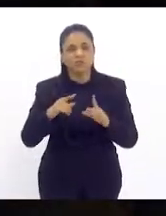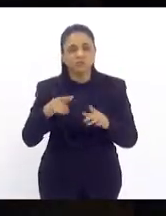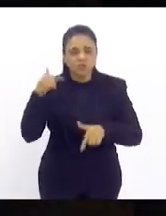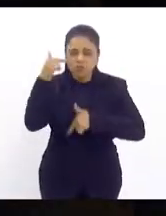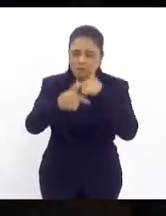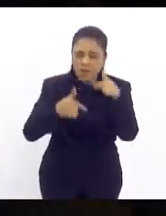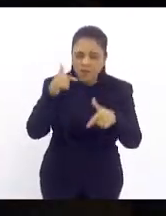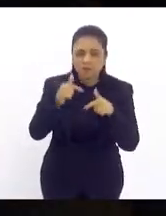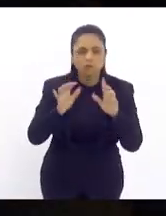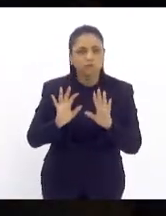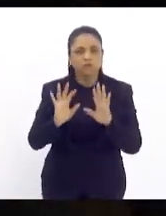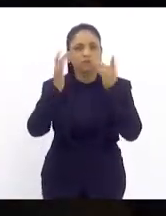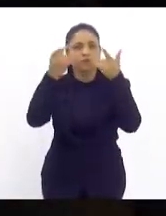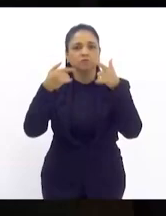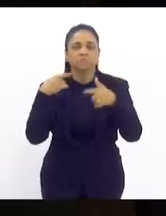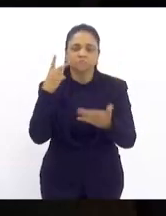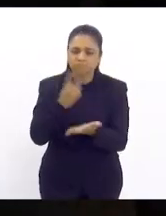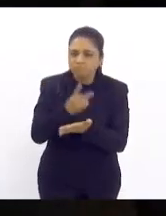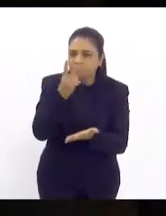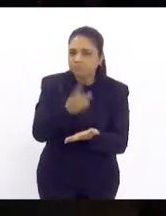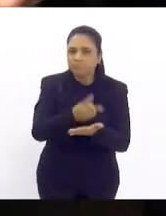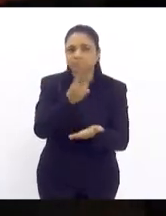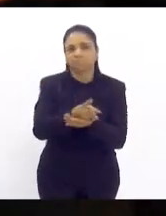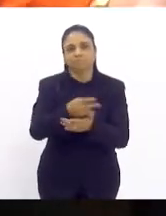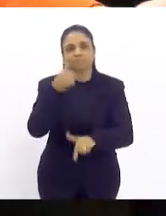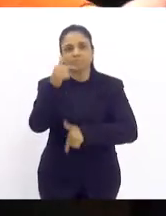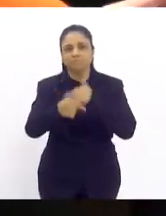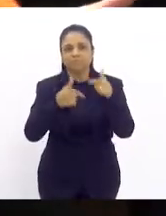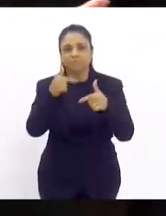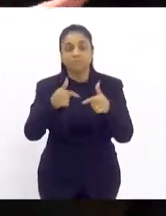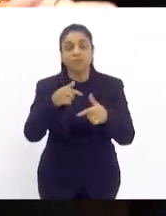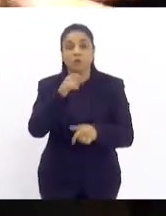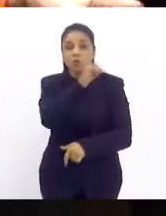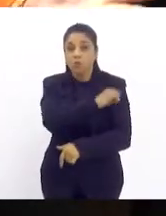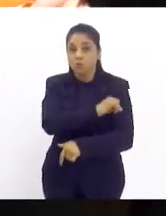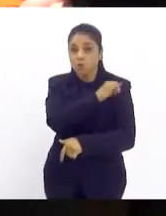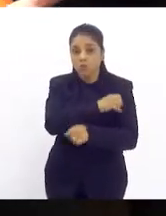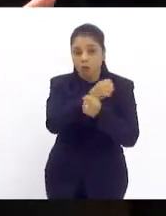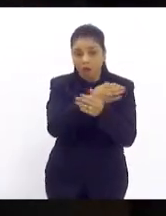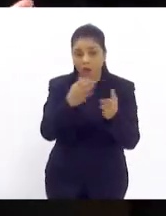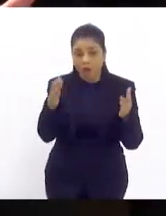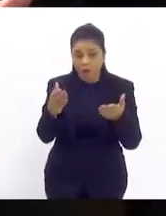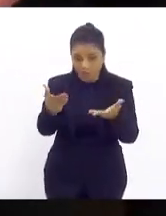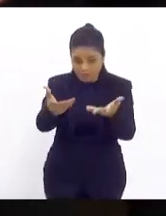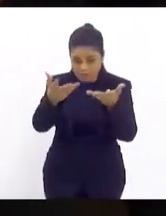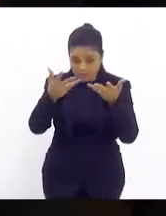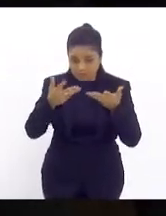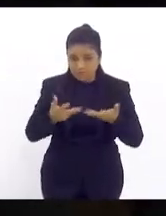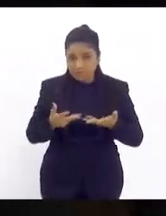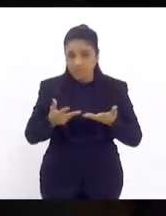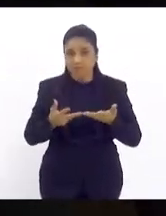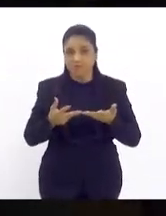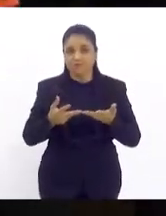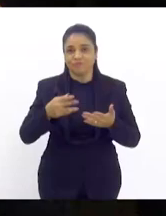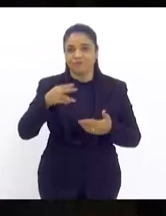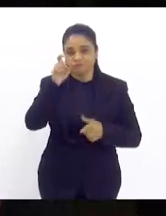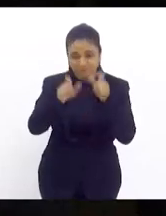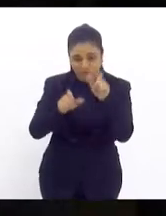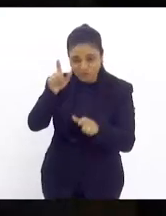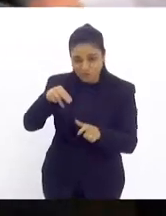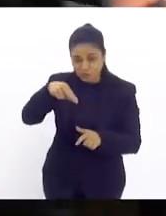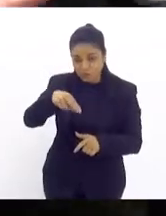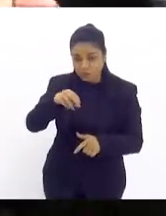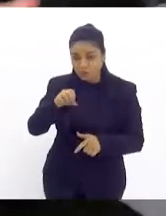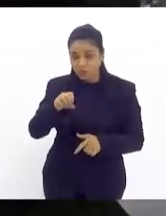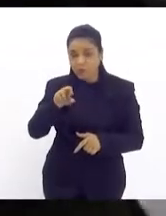trabalhadores que sempre estaremos aqui, o Rio de Janeiro abriu os braços para nordestino, quem é que quer destruir